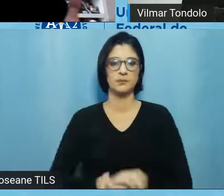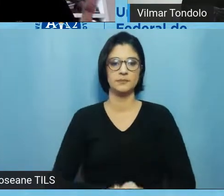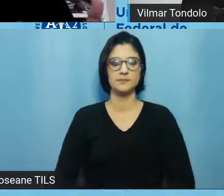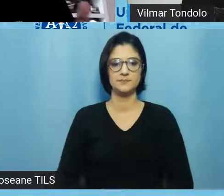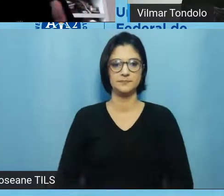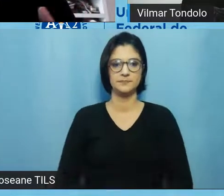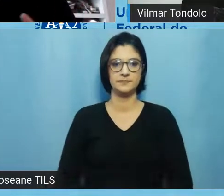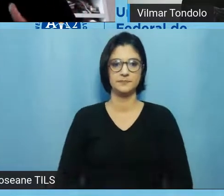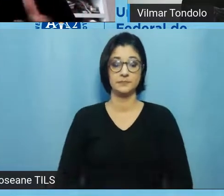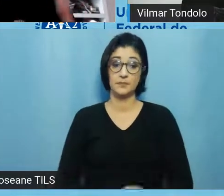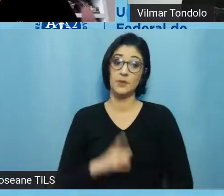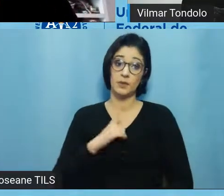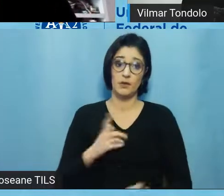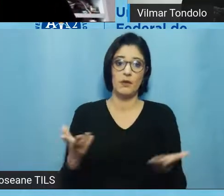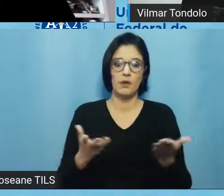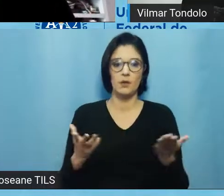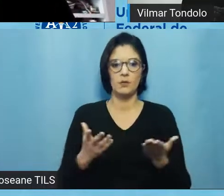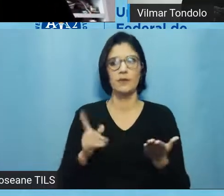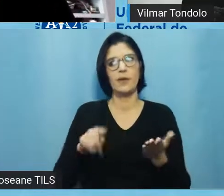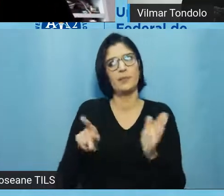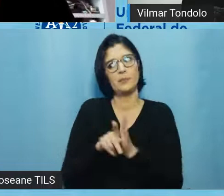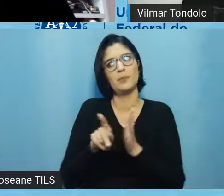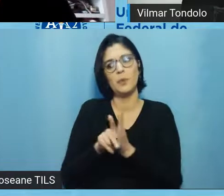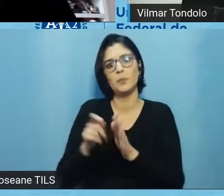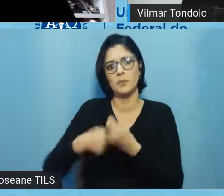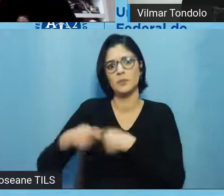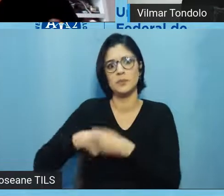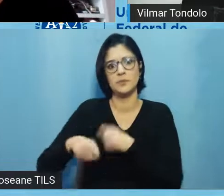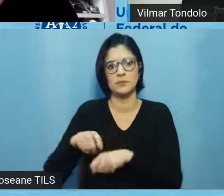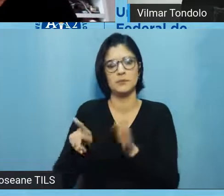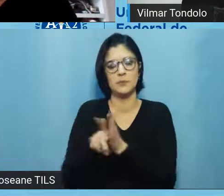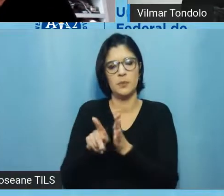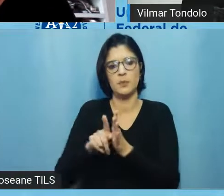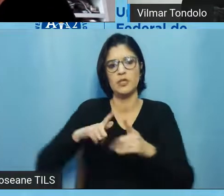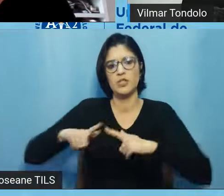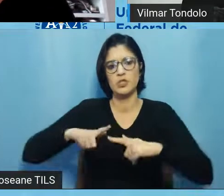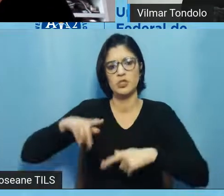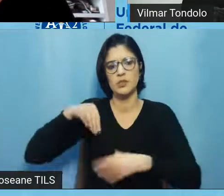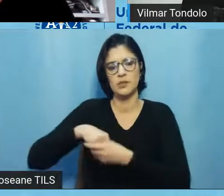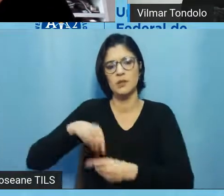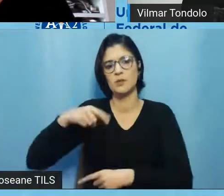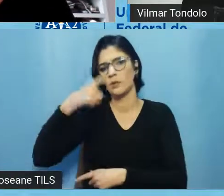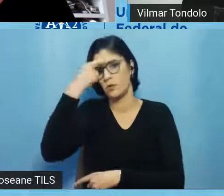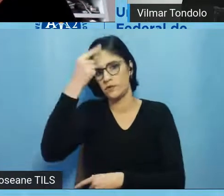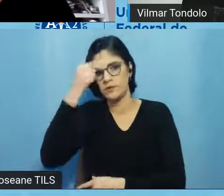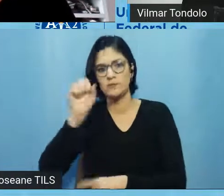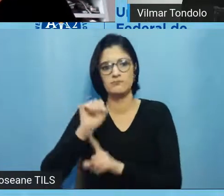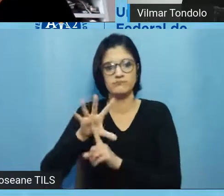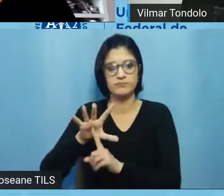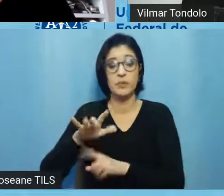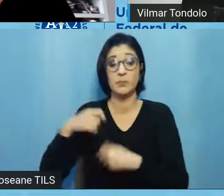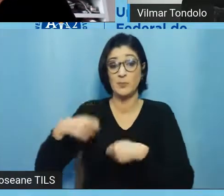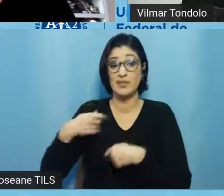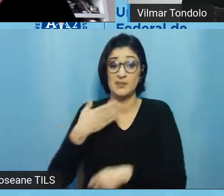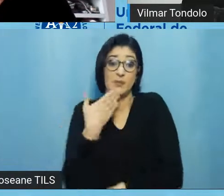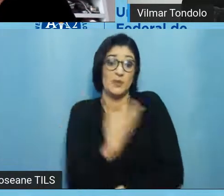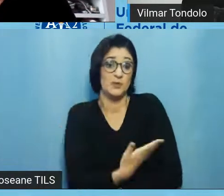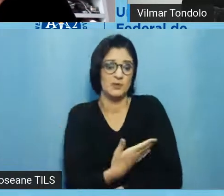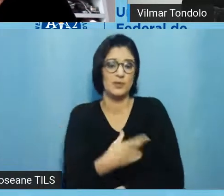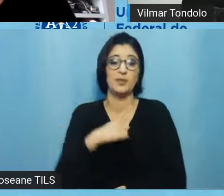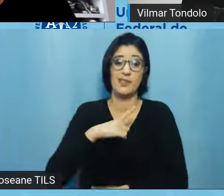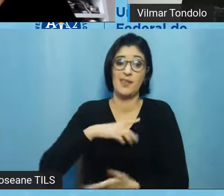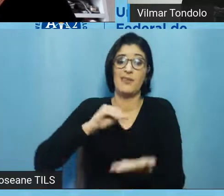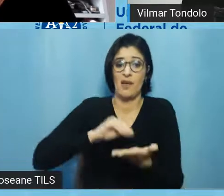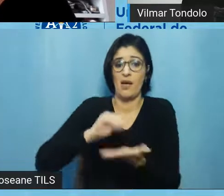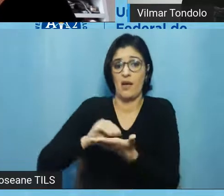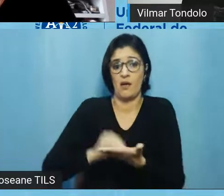A gente tem hoje, é uma questão bem administrativa, né, de gestão da universidade, acho que tem que ser feita a solicitação, há um déficit de técnicos administrativos na